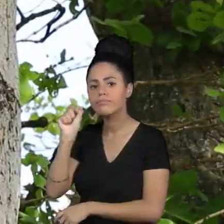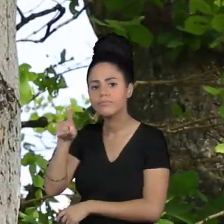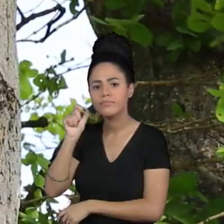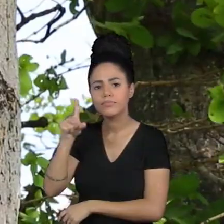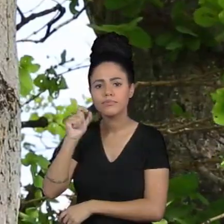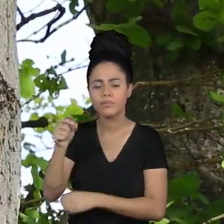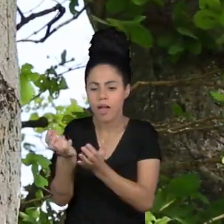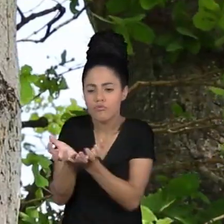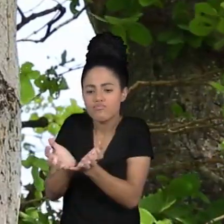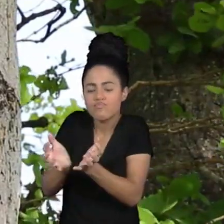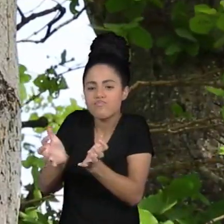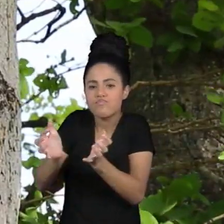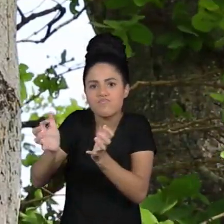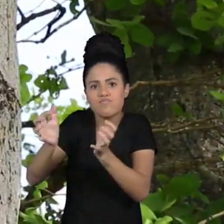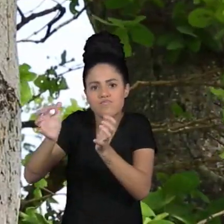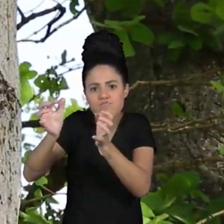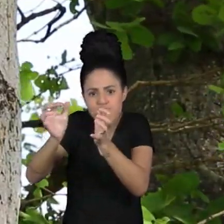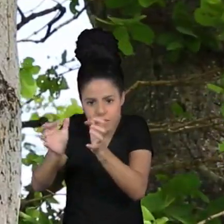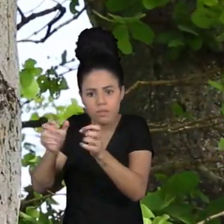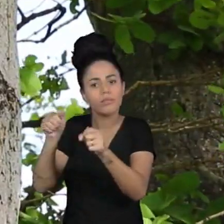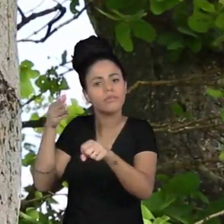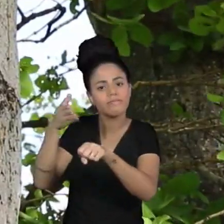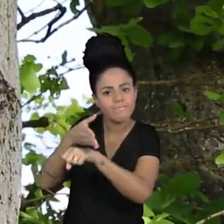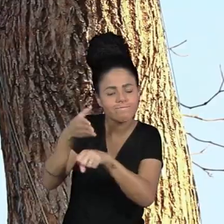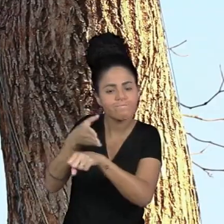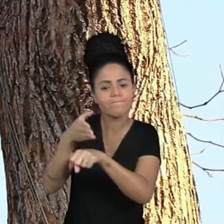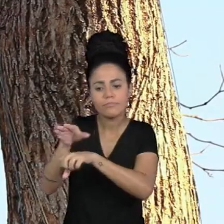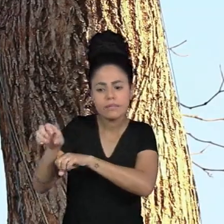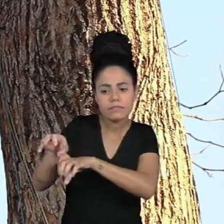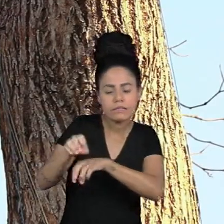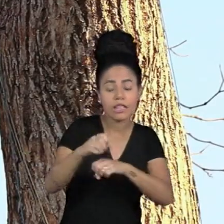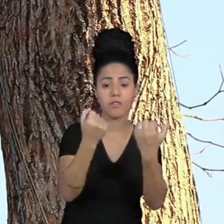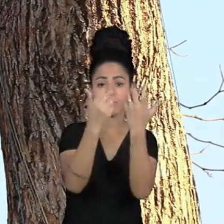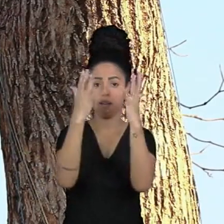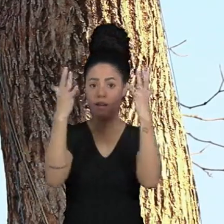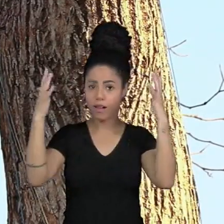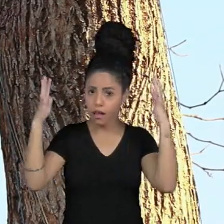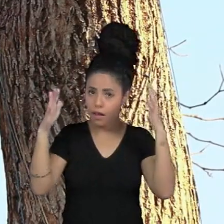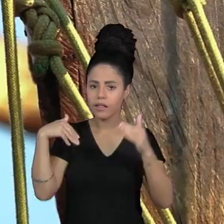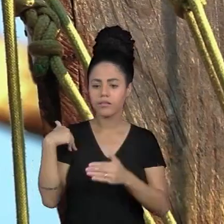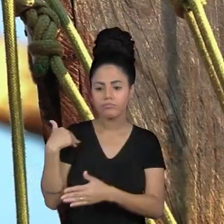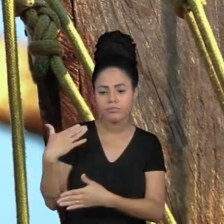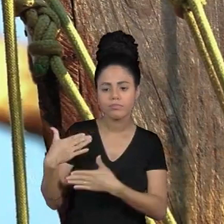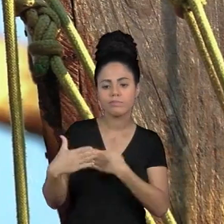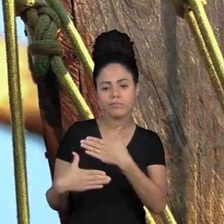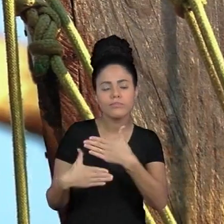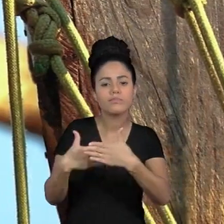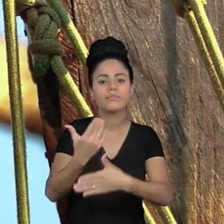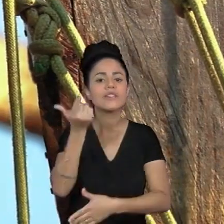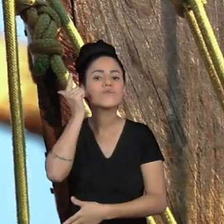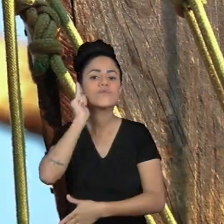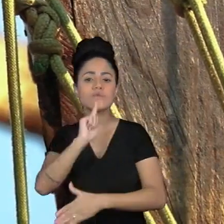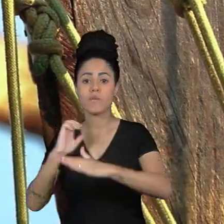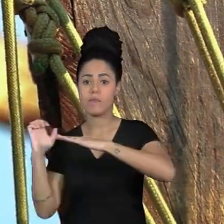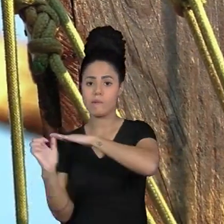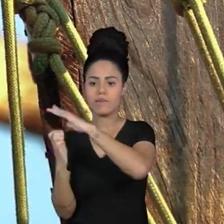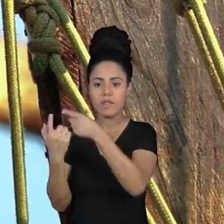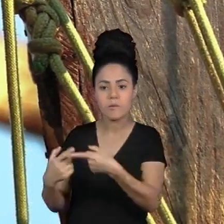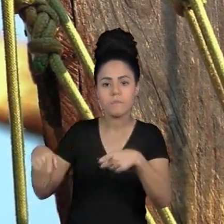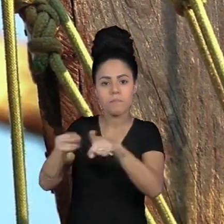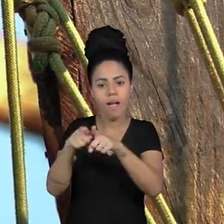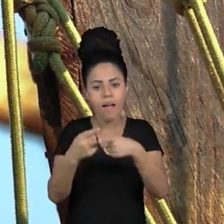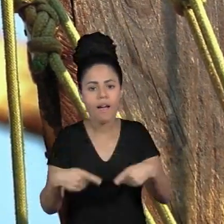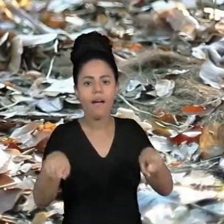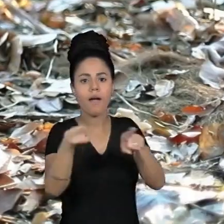artificiais e participar de projetos de educação ambiental aos poucos conquistou empresas parceiras e